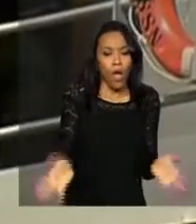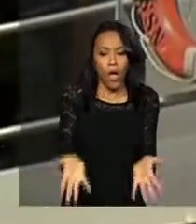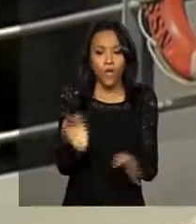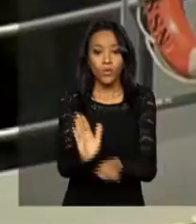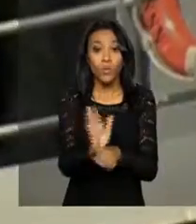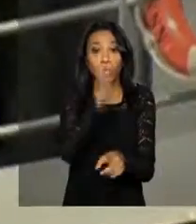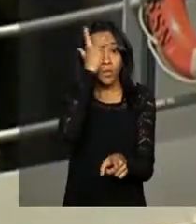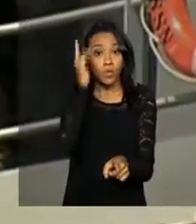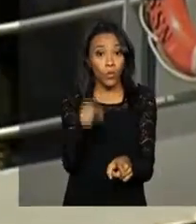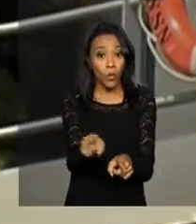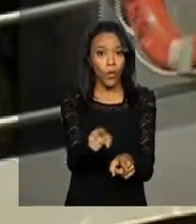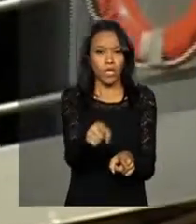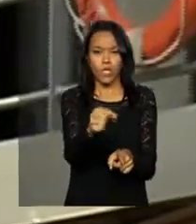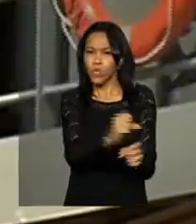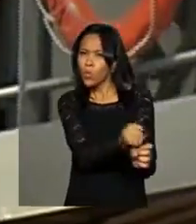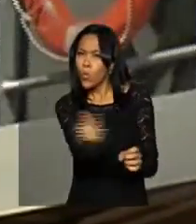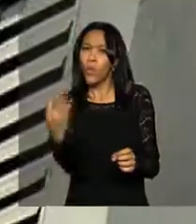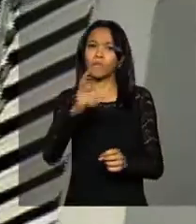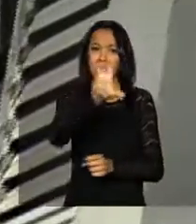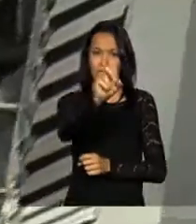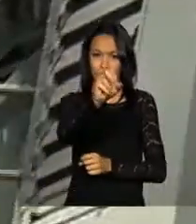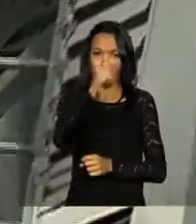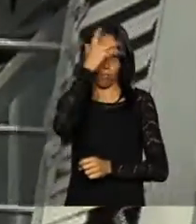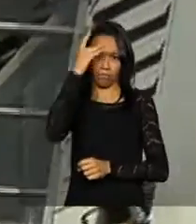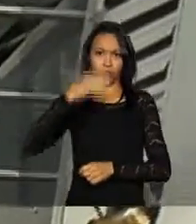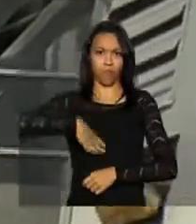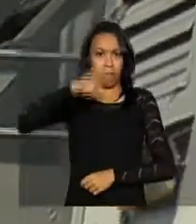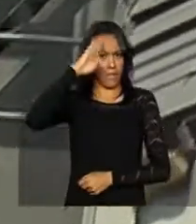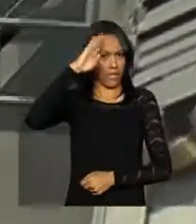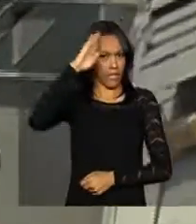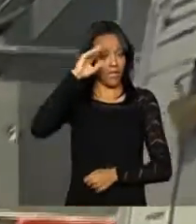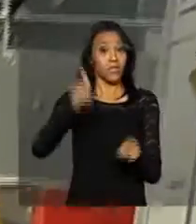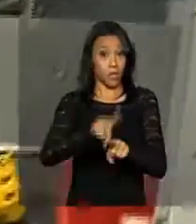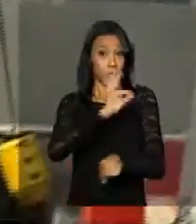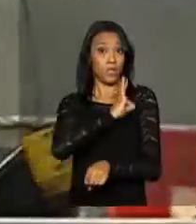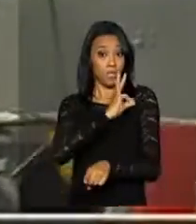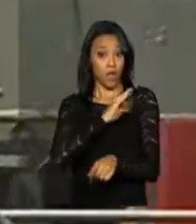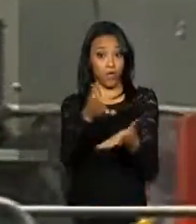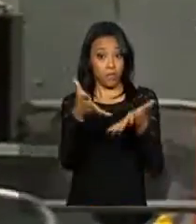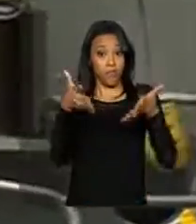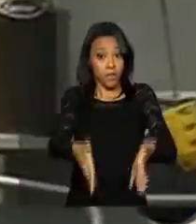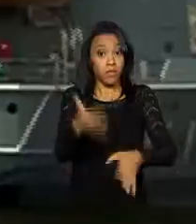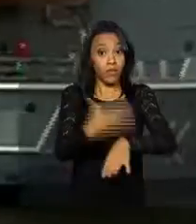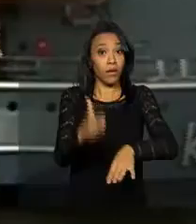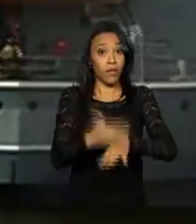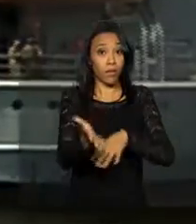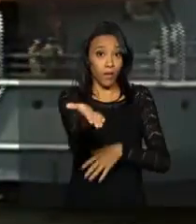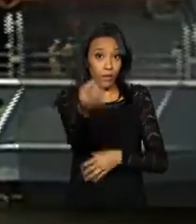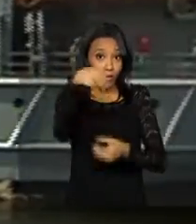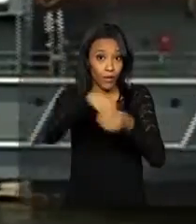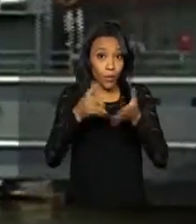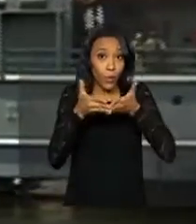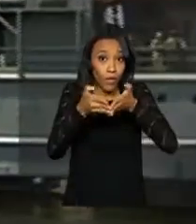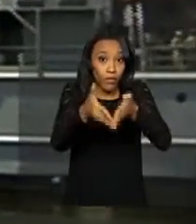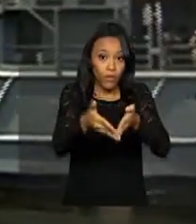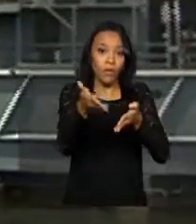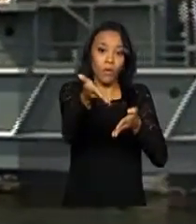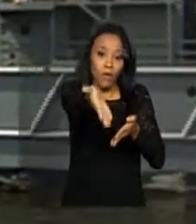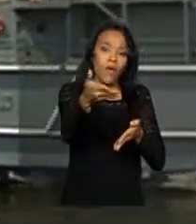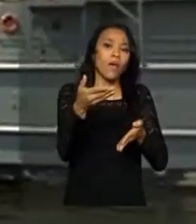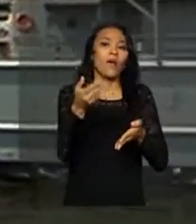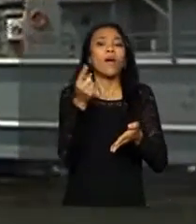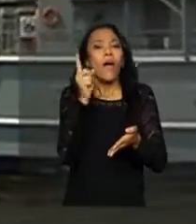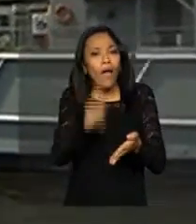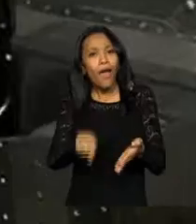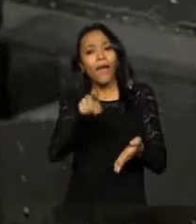Cerca de 50 agentes de segurança entre militares e policiais participam do treinamento. O navio de socorro submarino